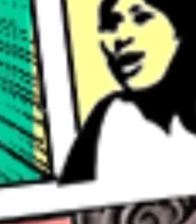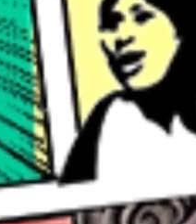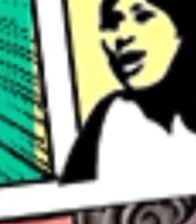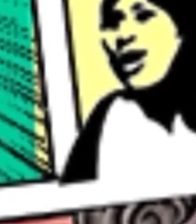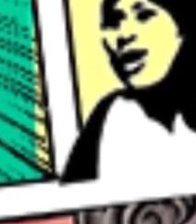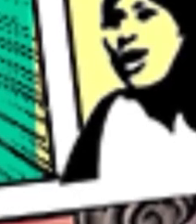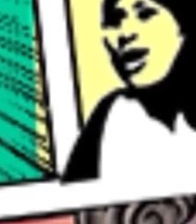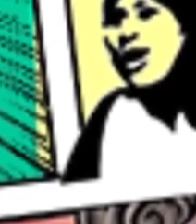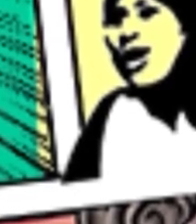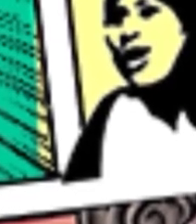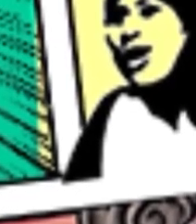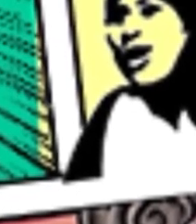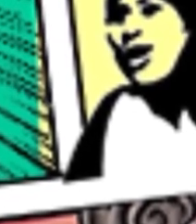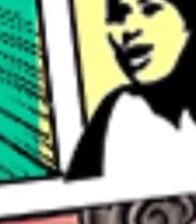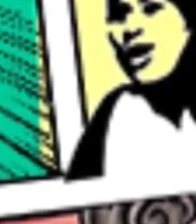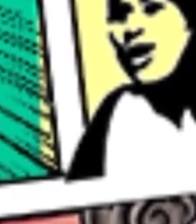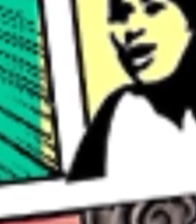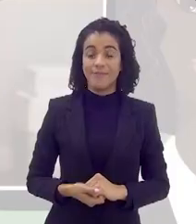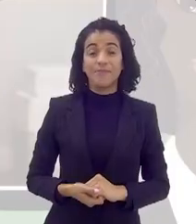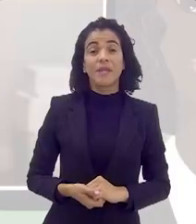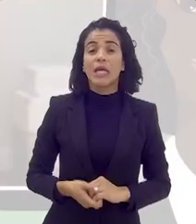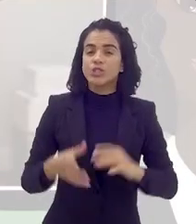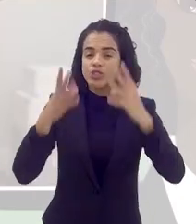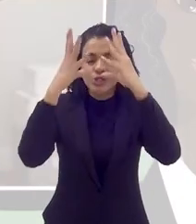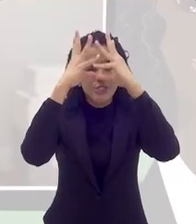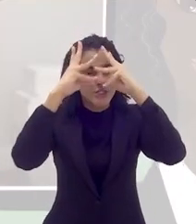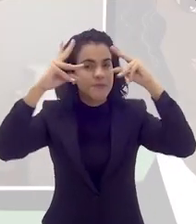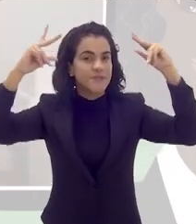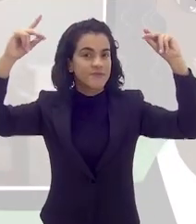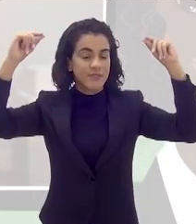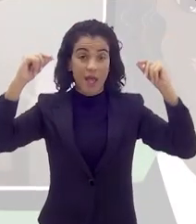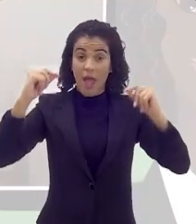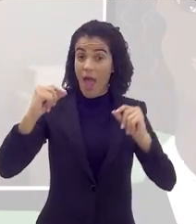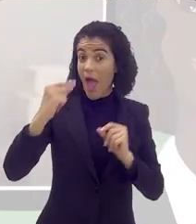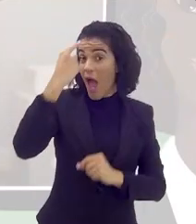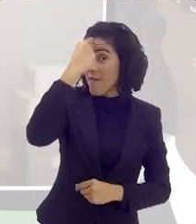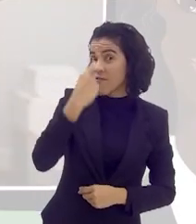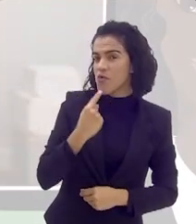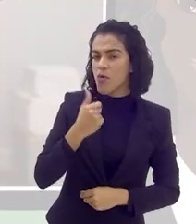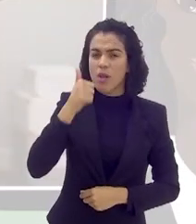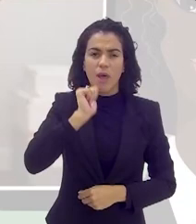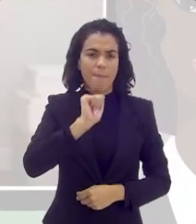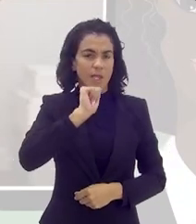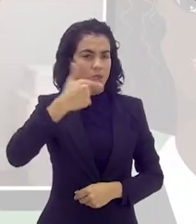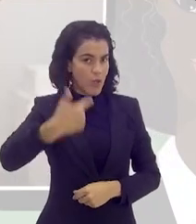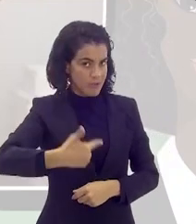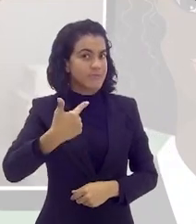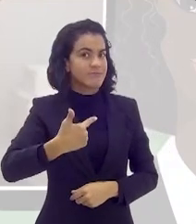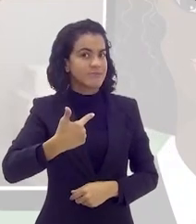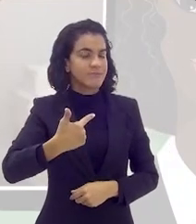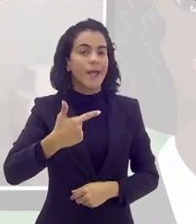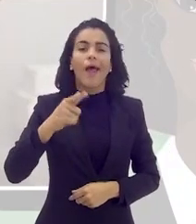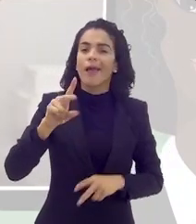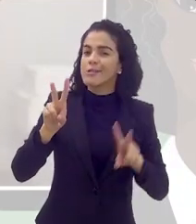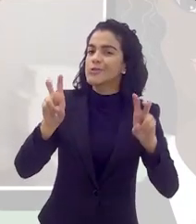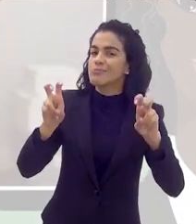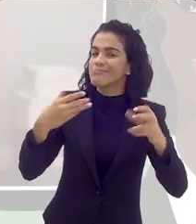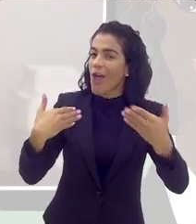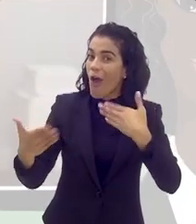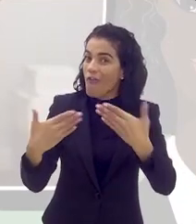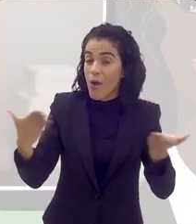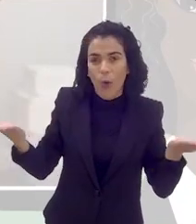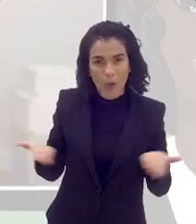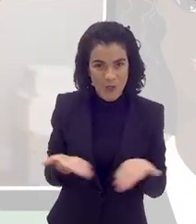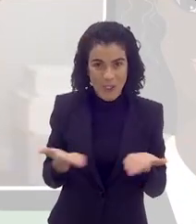desmistificando a figura da madrasta. É sobre esse tema que estamos